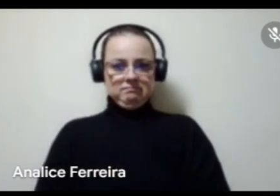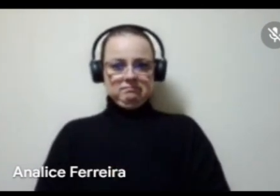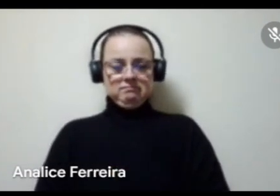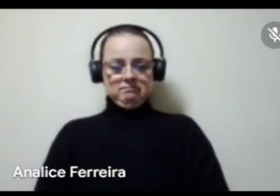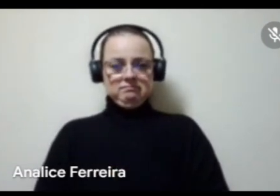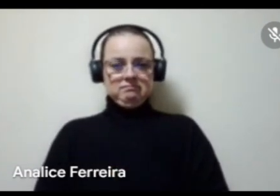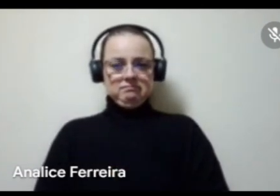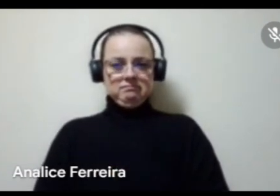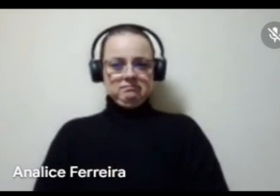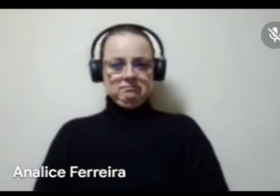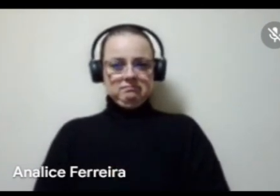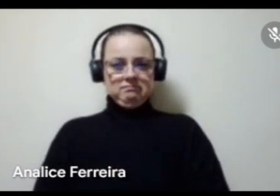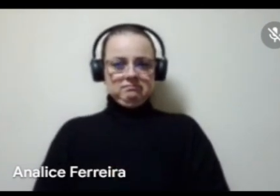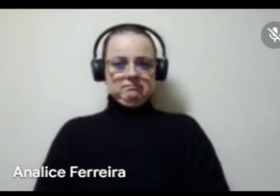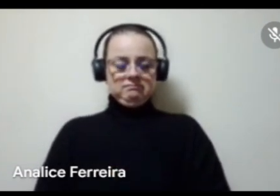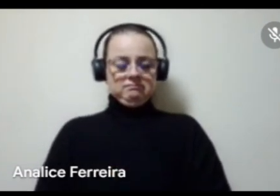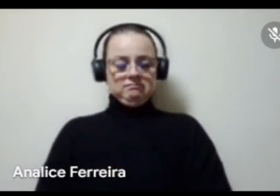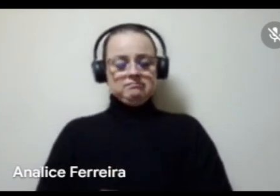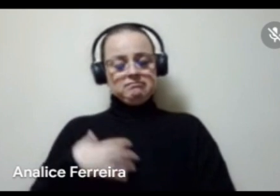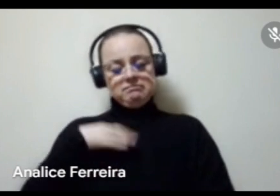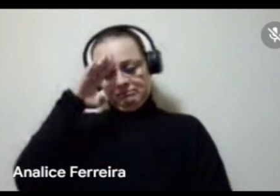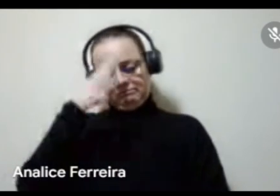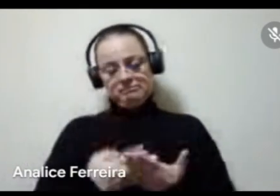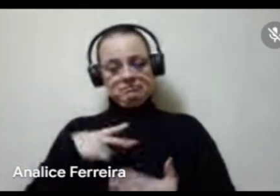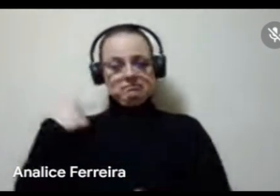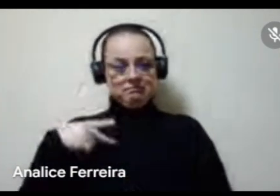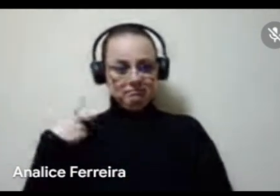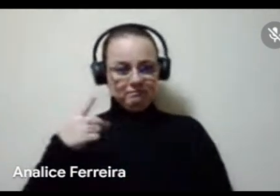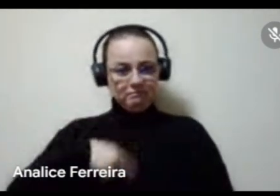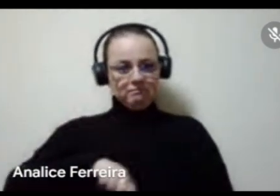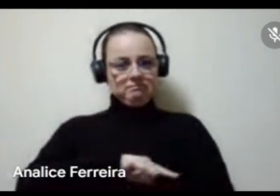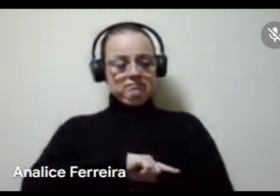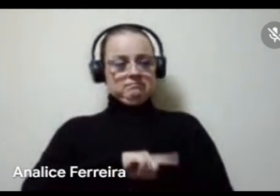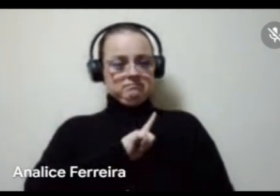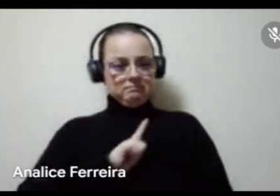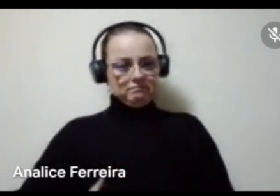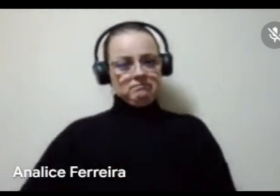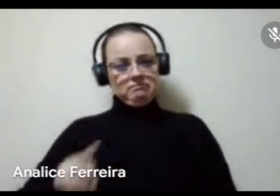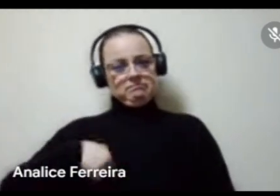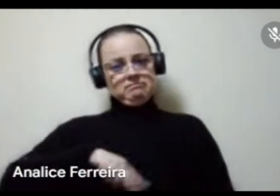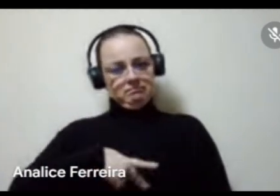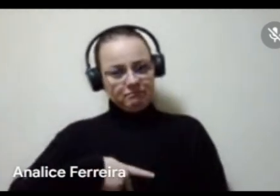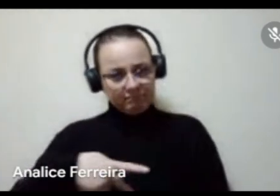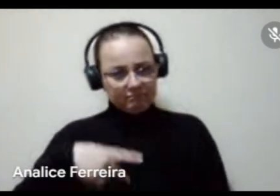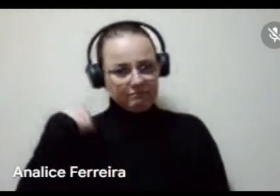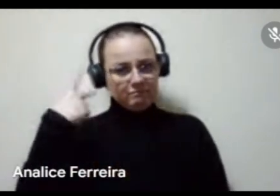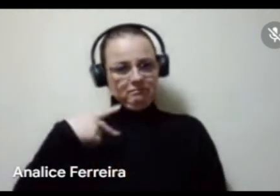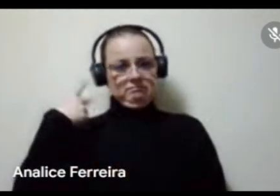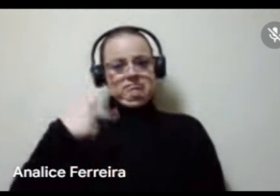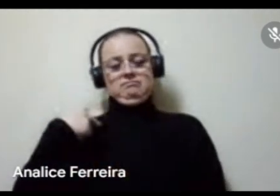e acredito que a política do nosso partido, do nosso governo, do nosso presidente é a política da